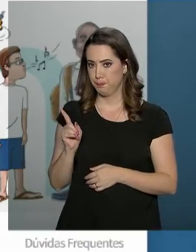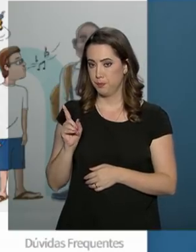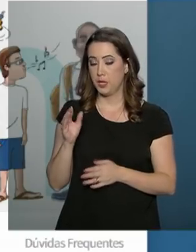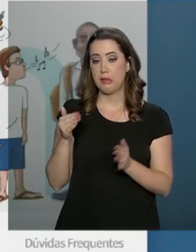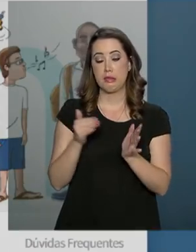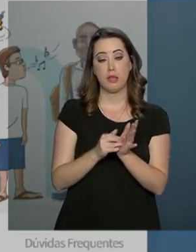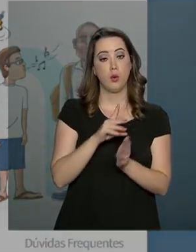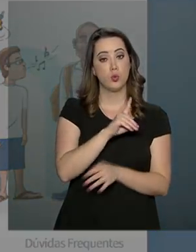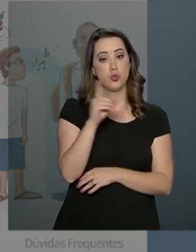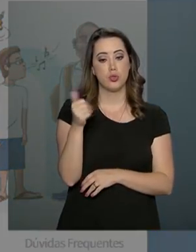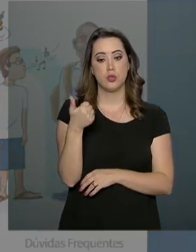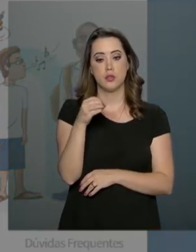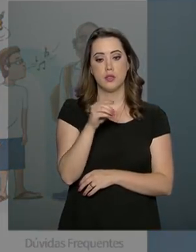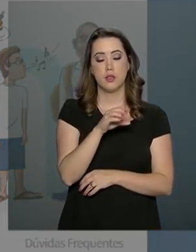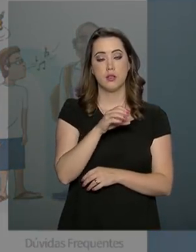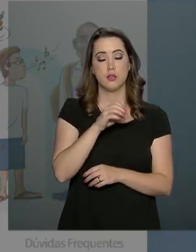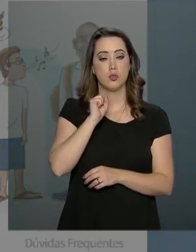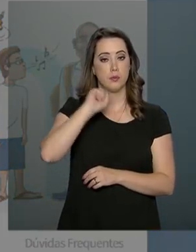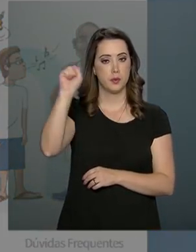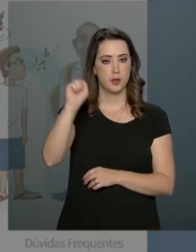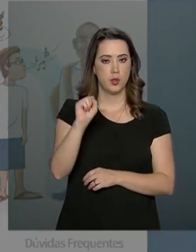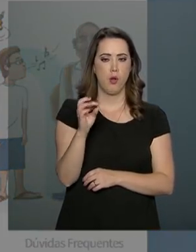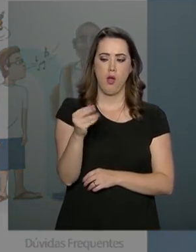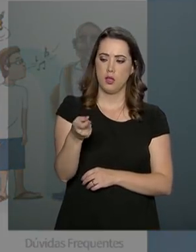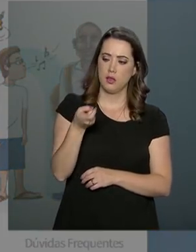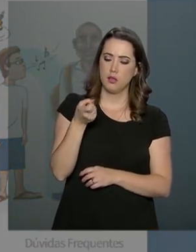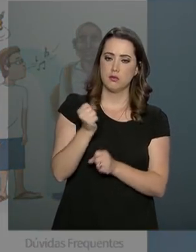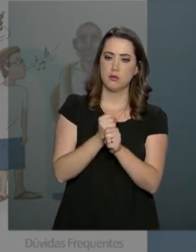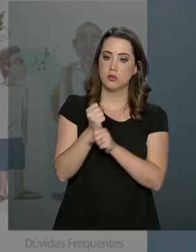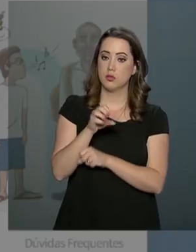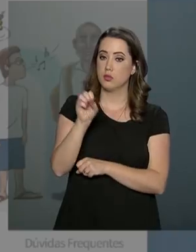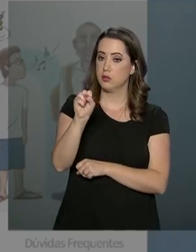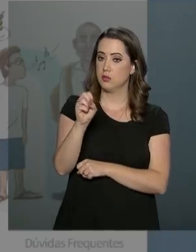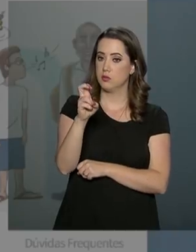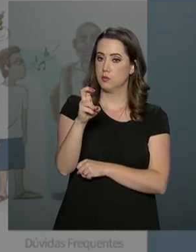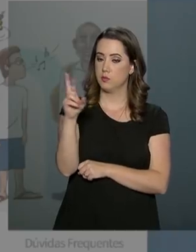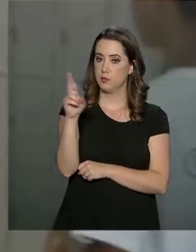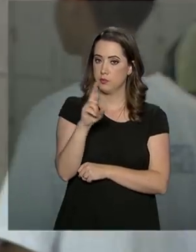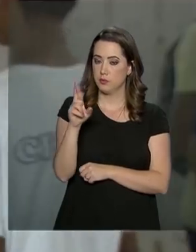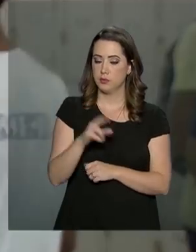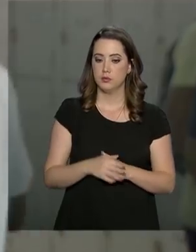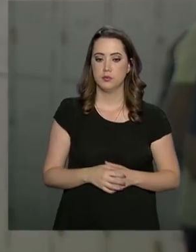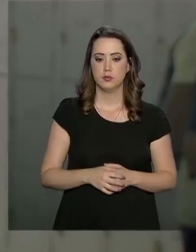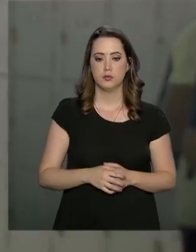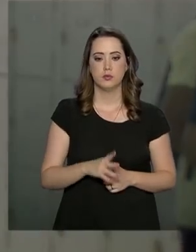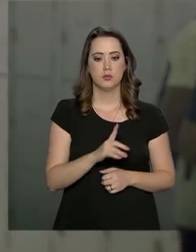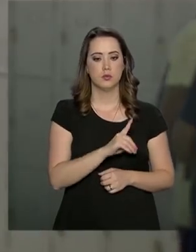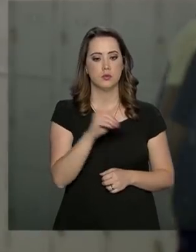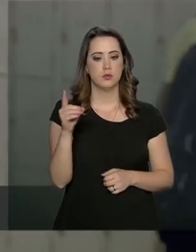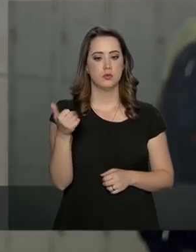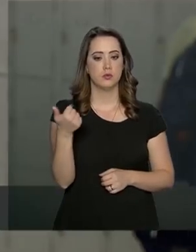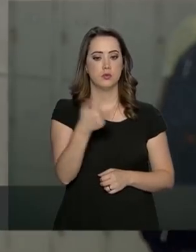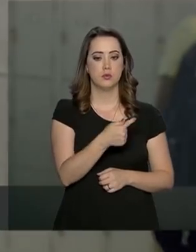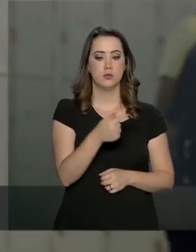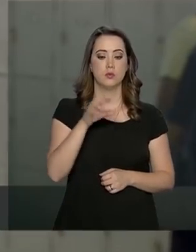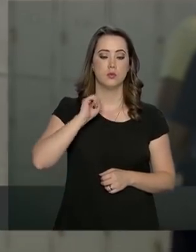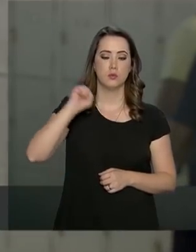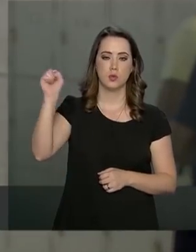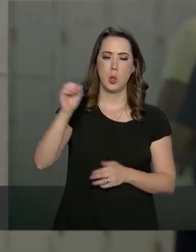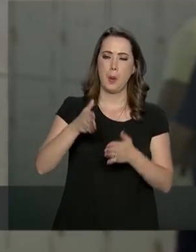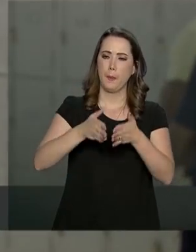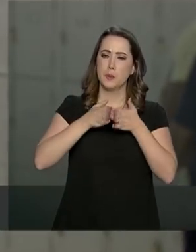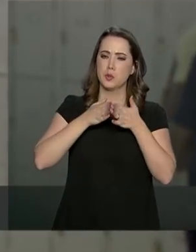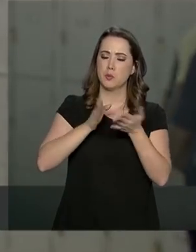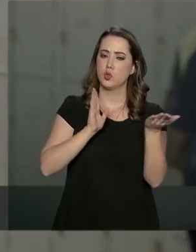até o dia 10 de abril. A taxa do exame este ano é R 85,00. No dia 17 de abril, a lista dos